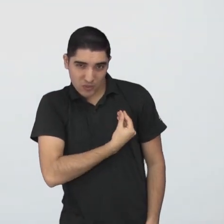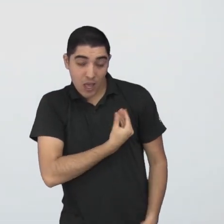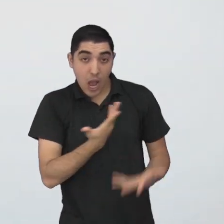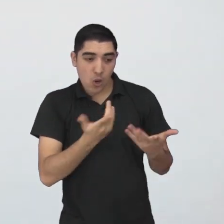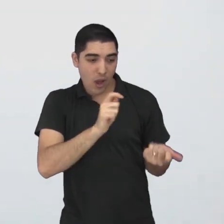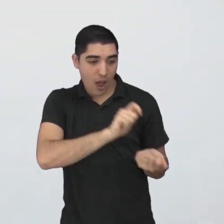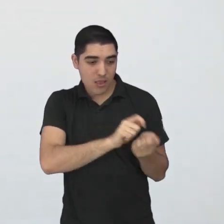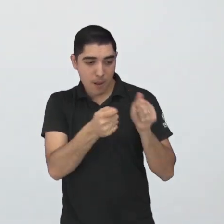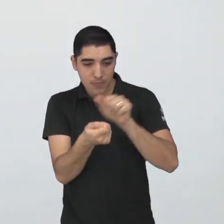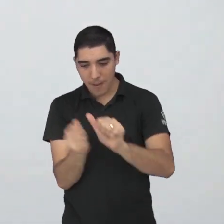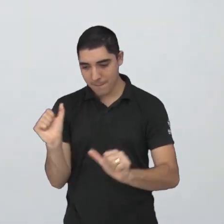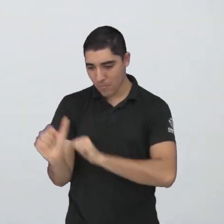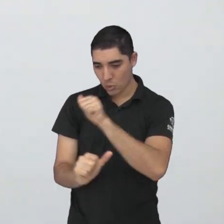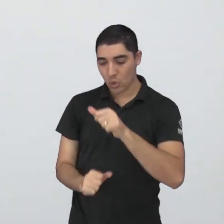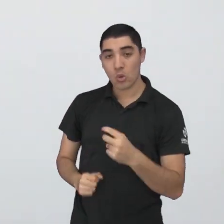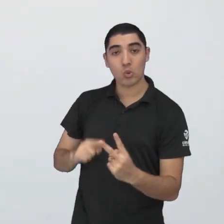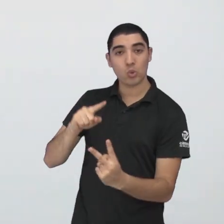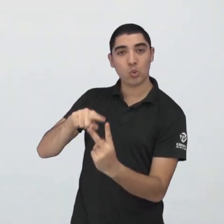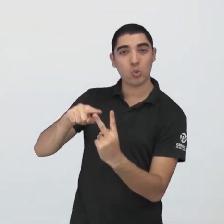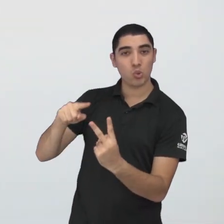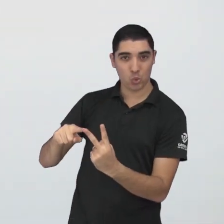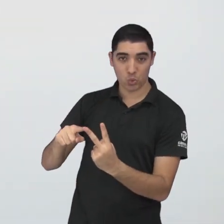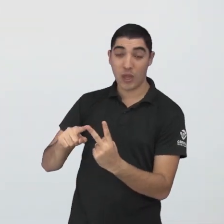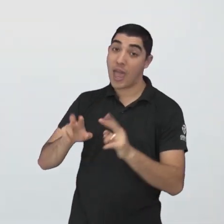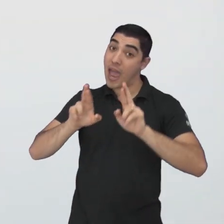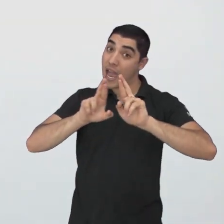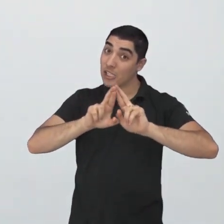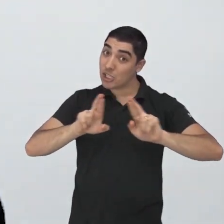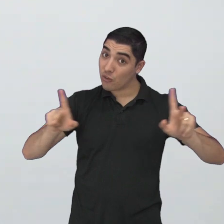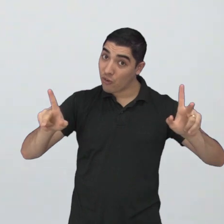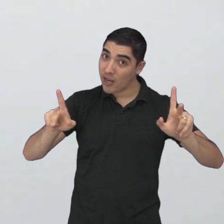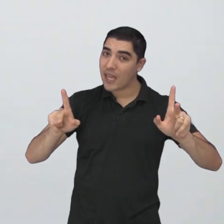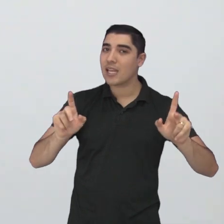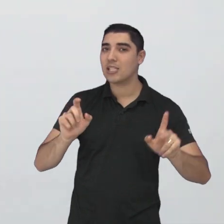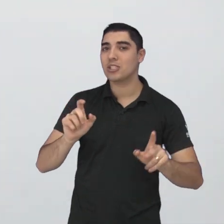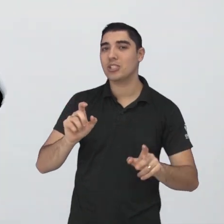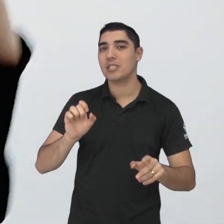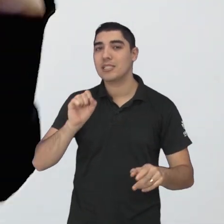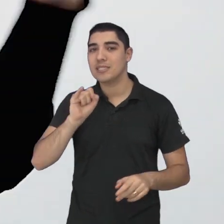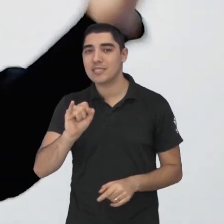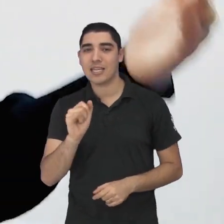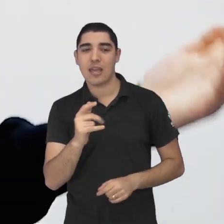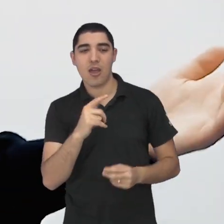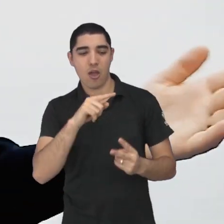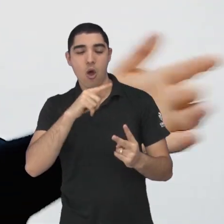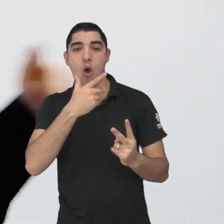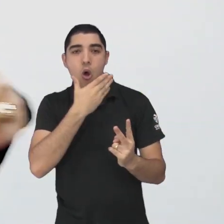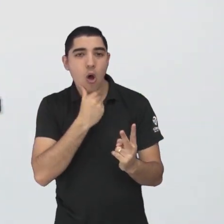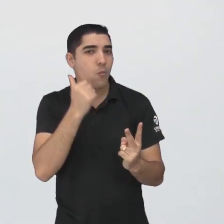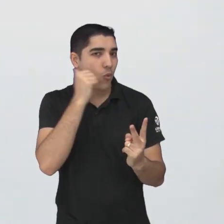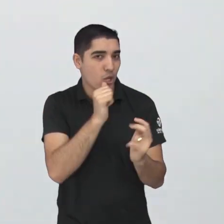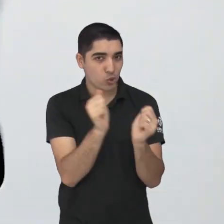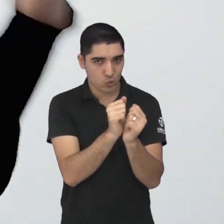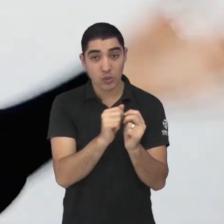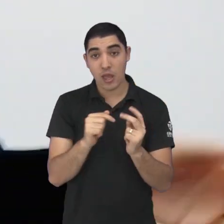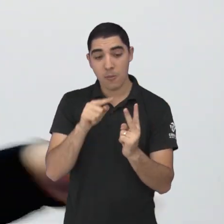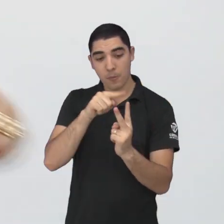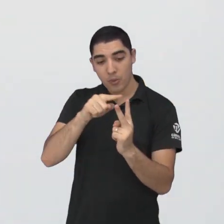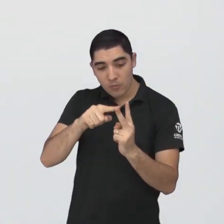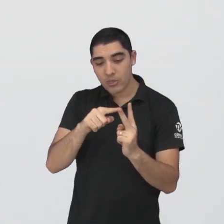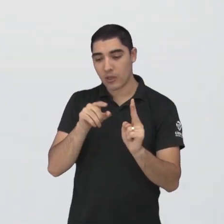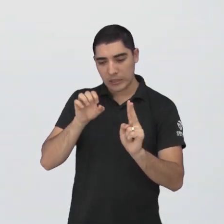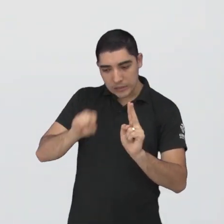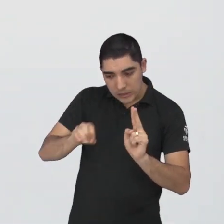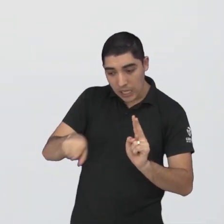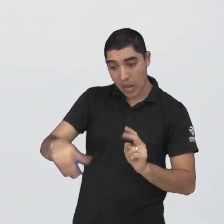duas, né? E é diferente de casal, né? A criança, você está ensinando ela desde o começo, você vai ser o exemplo,